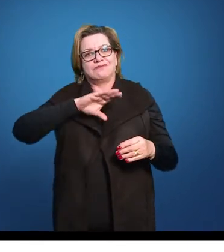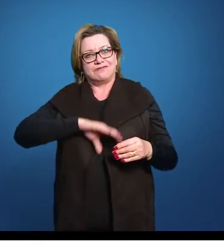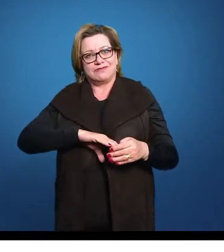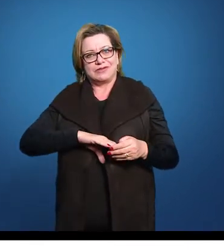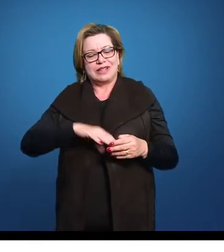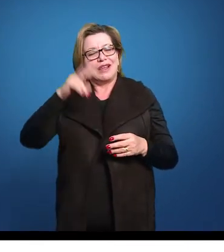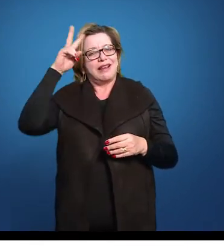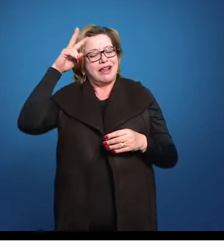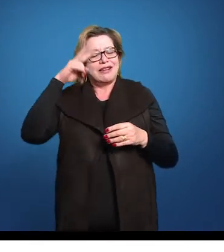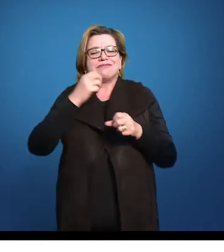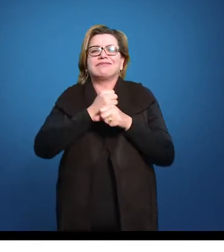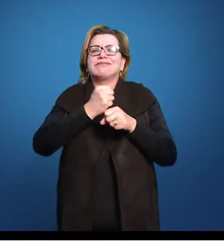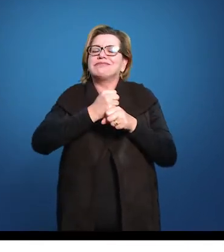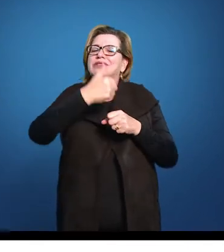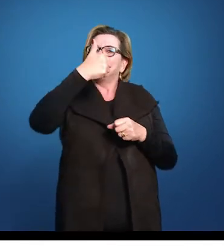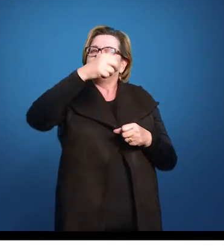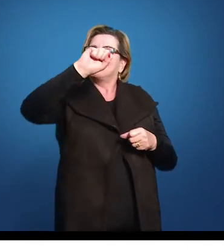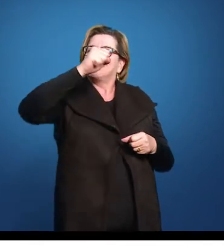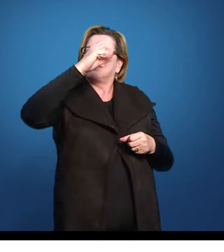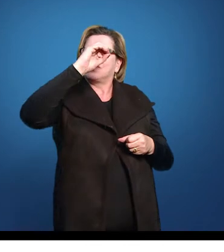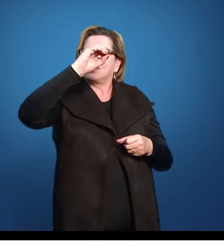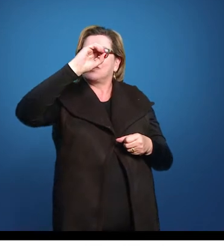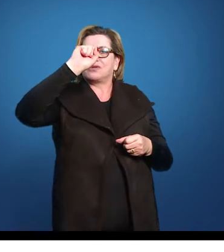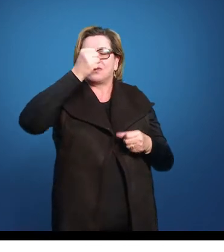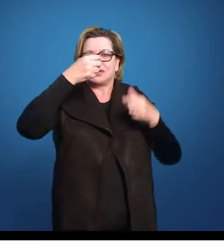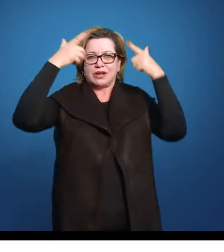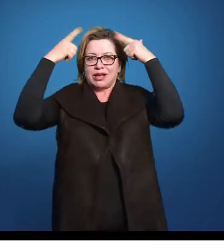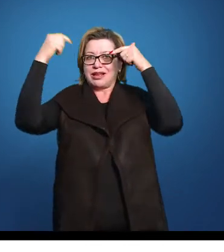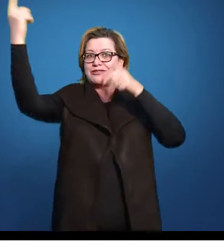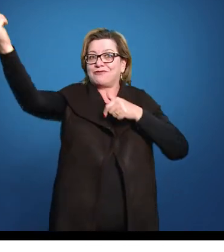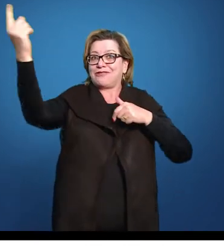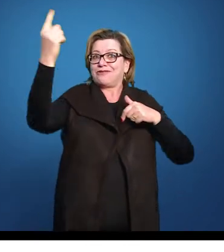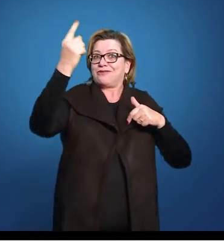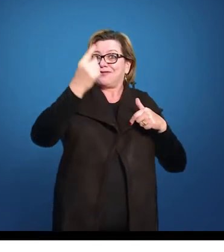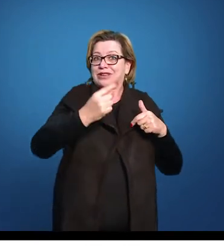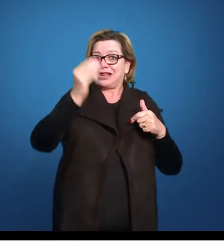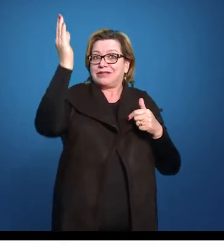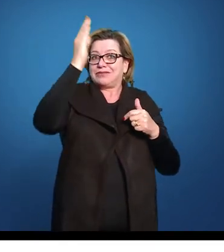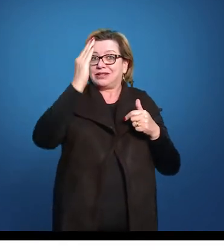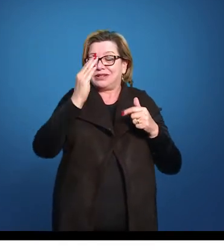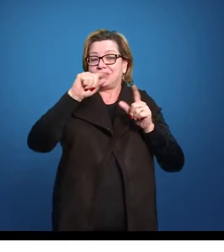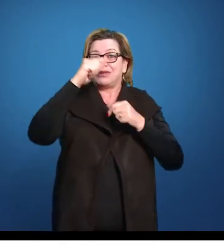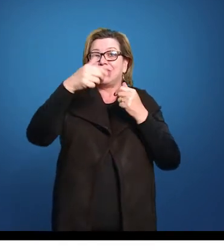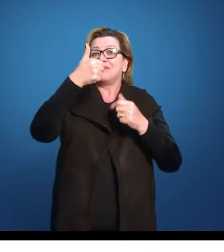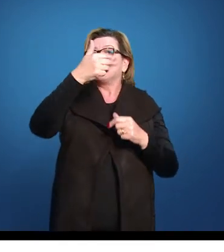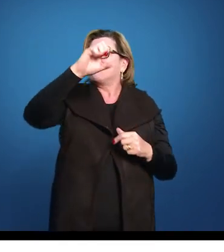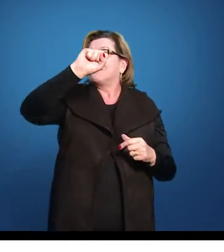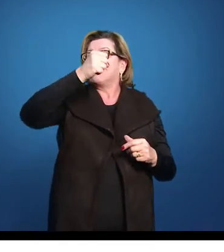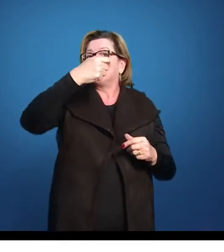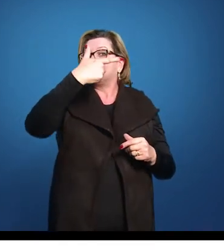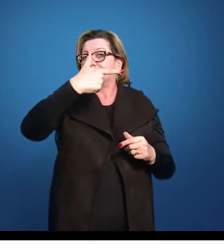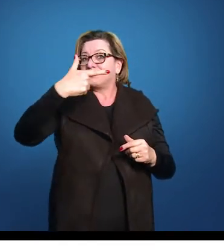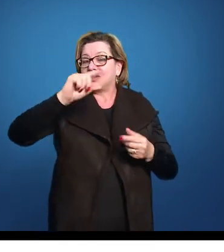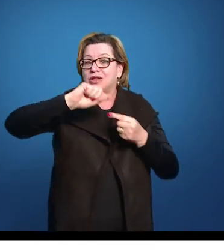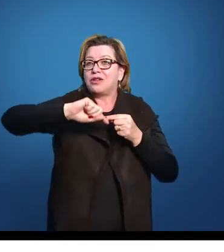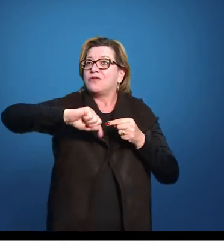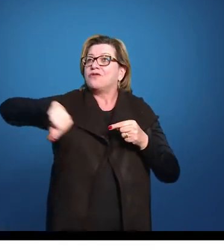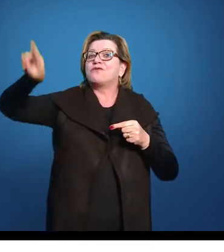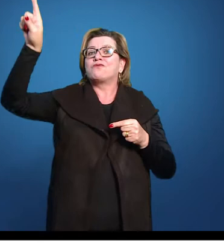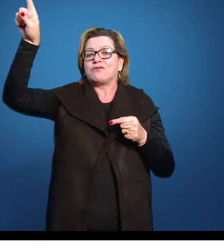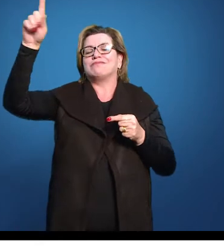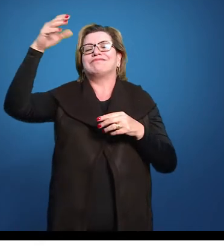volta para Portugal, e quem fica, que é o Dom Pedro, vai proclamar a nossa independência, a partir daí a gente vai ser uma nação independente.